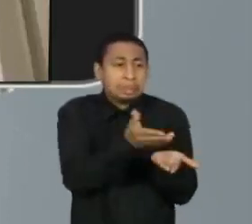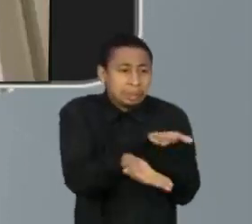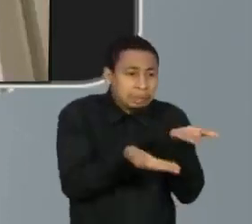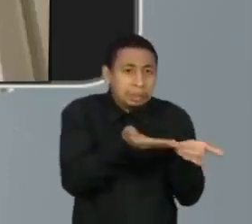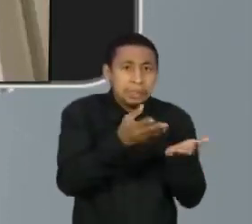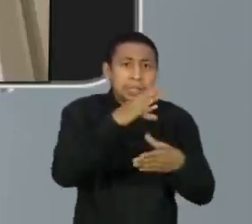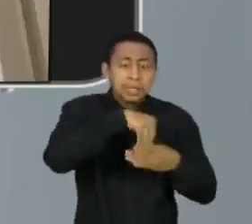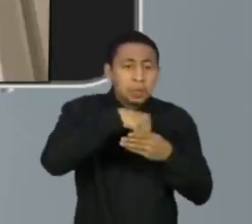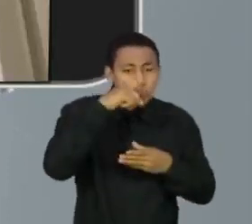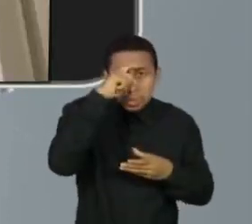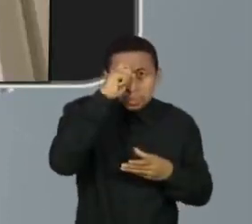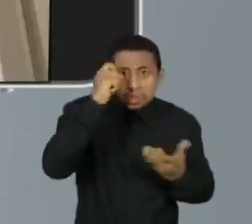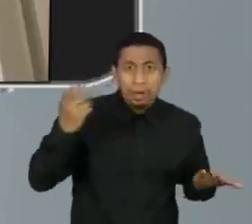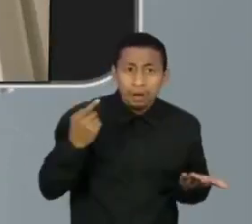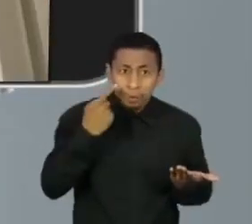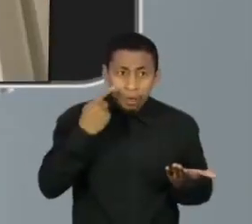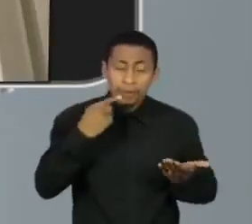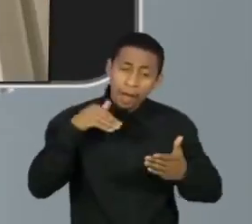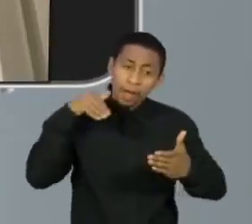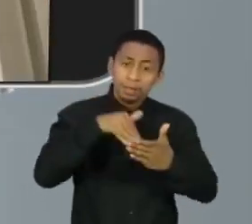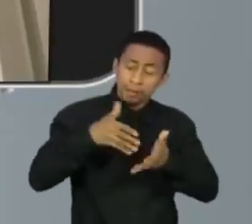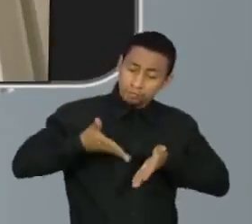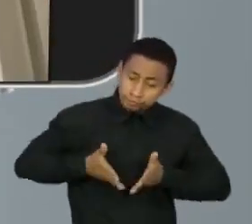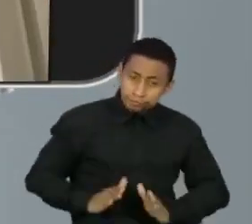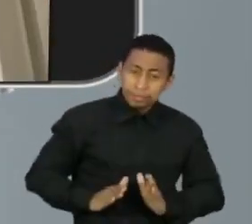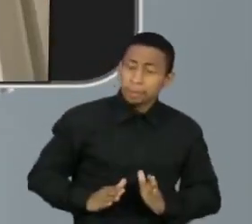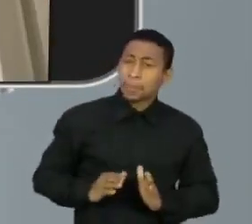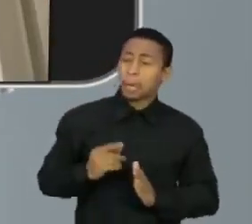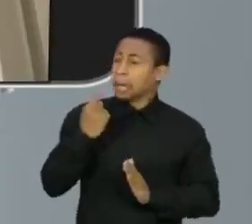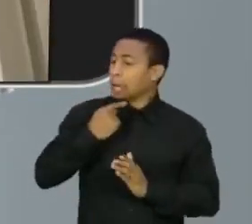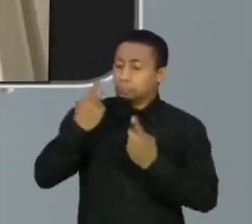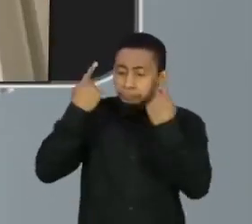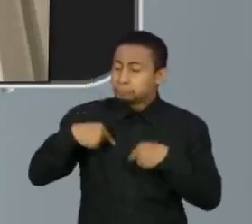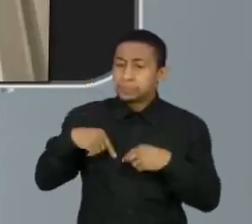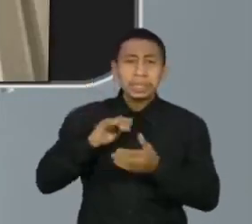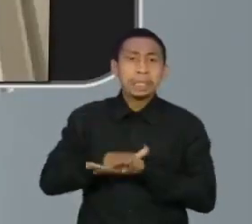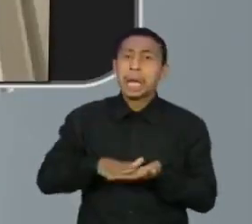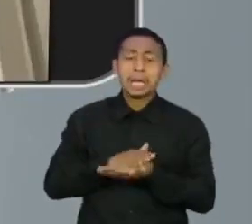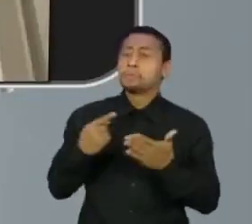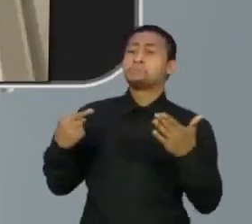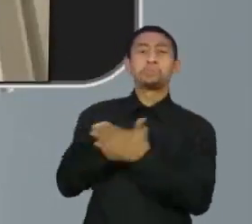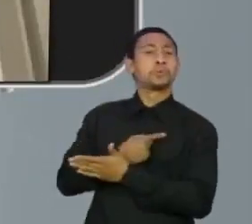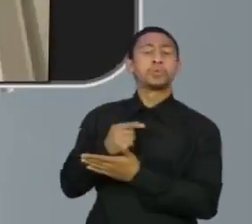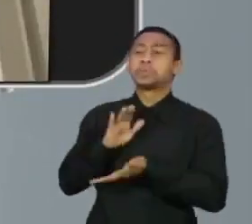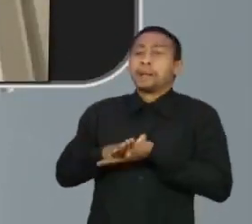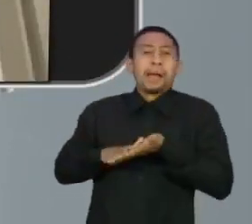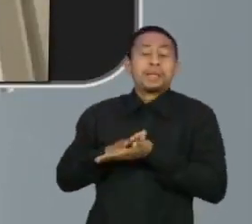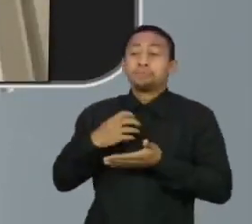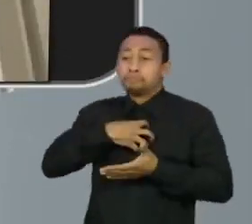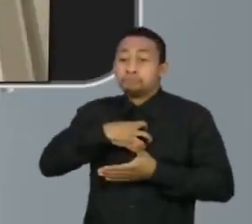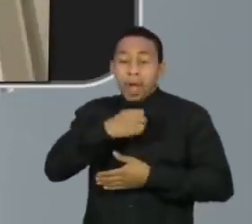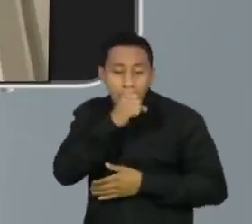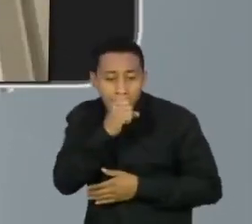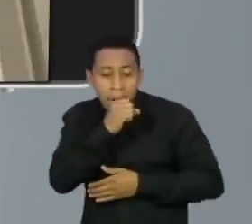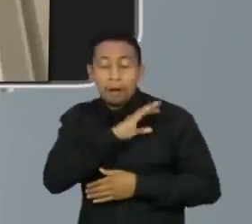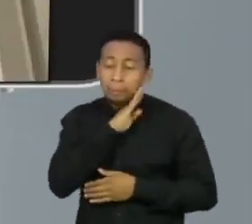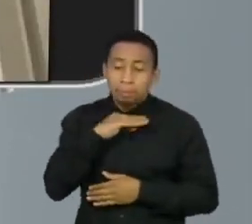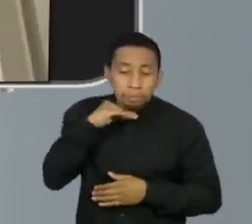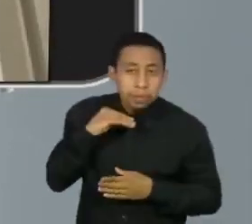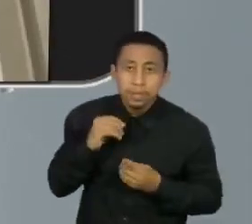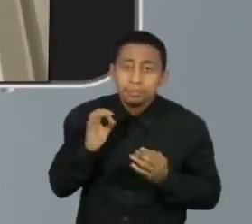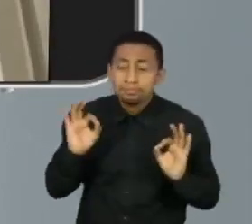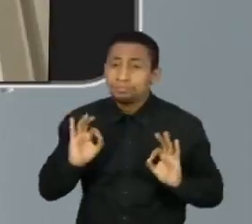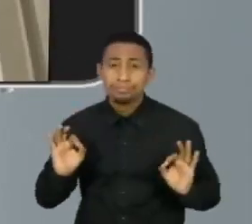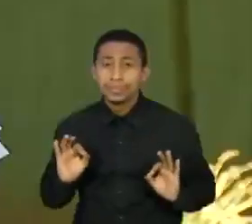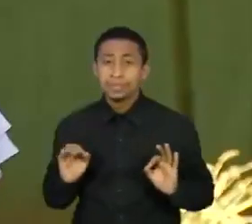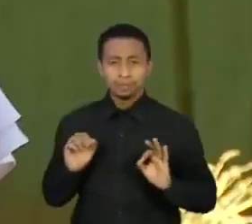até para ver depois, quando ela nascer. Em nenhum momento eles conversaram, perguntaram se eu tive algum sintoma, se eu achei que eu poderia, se eu achava que eu